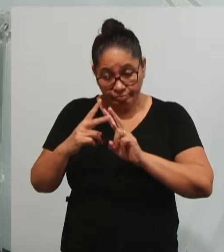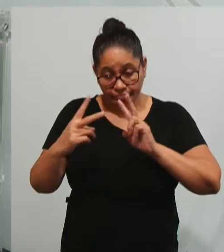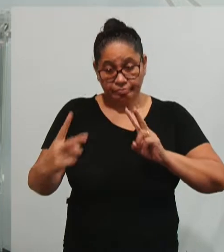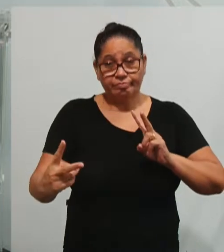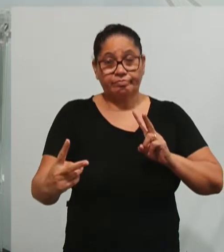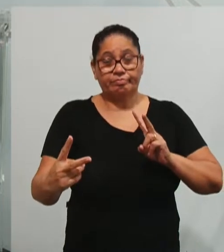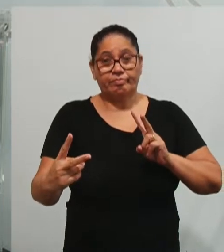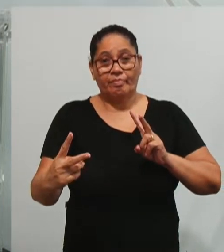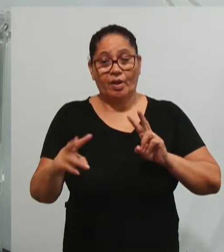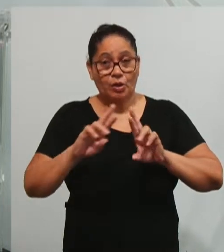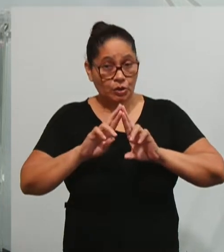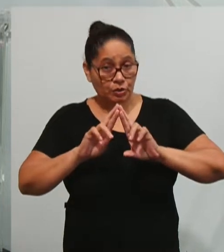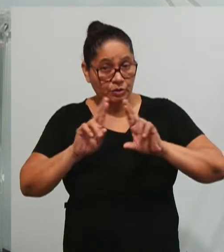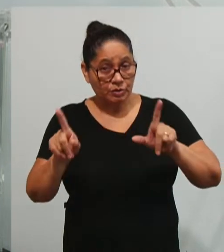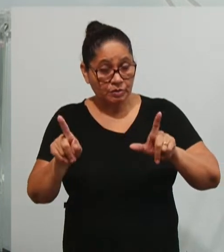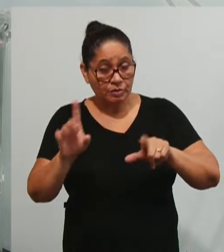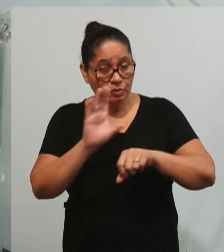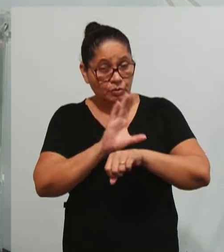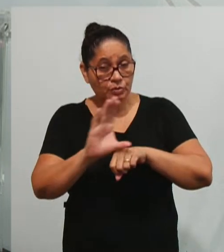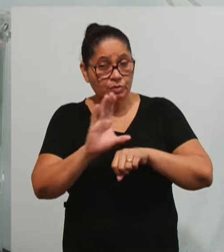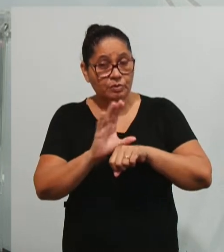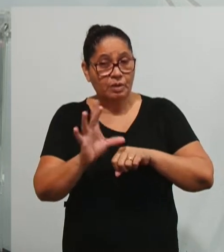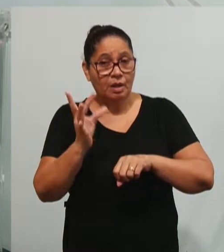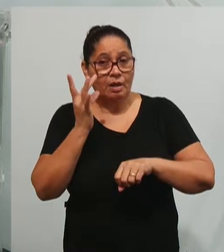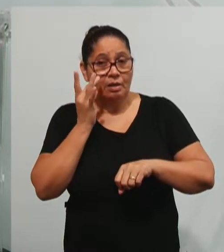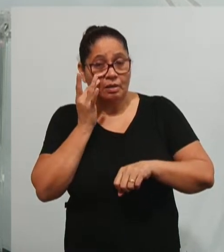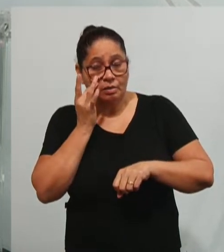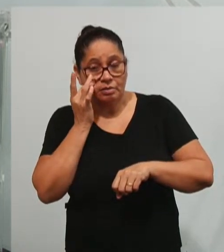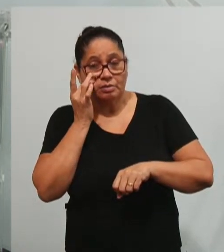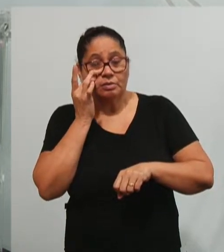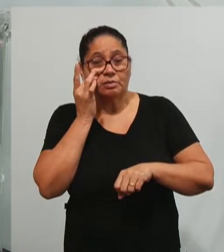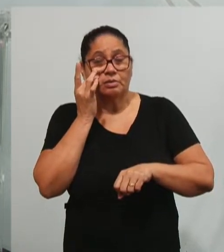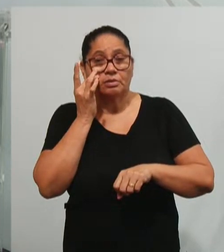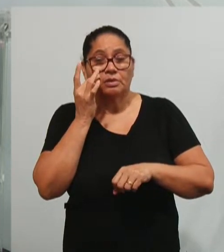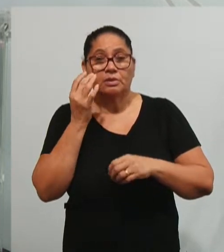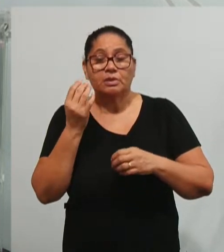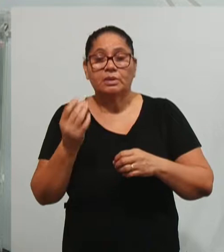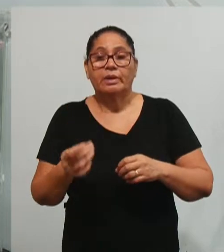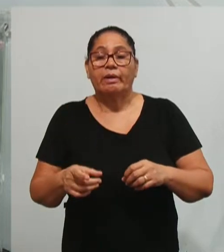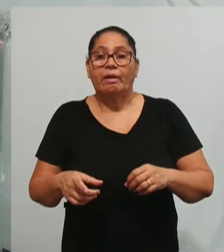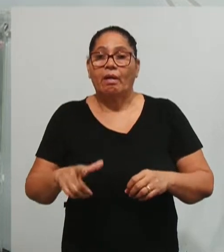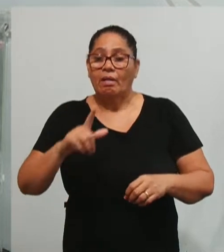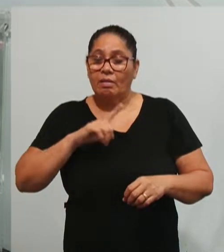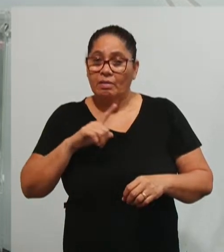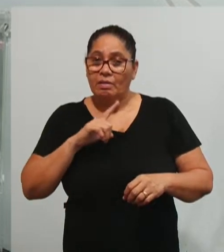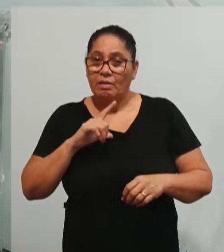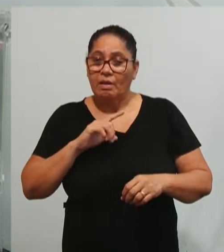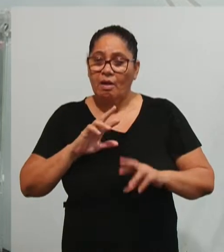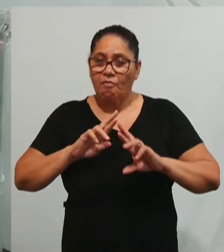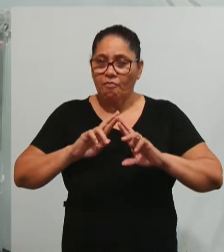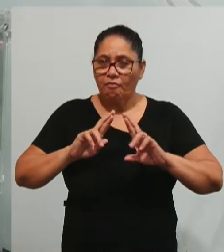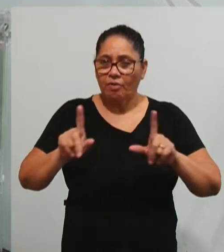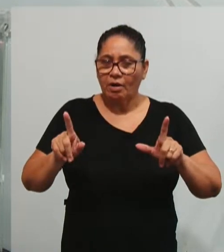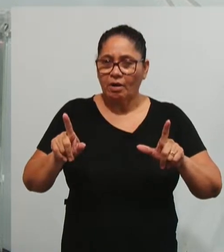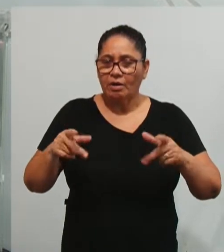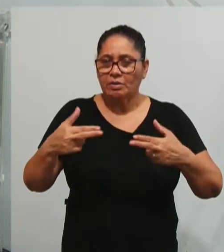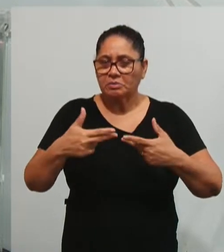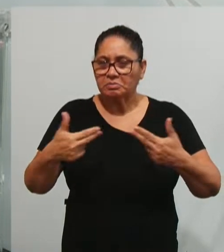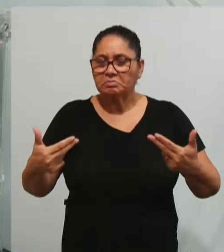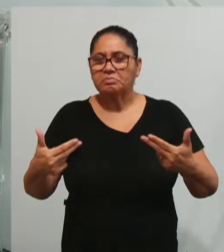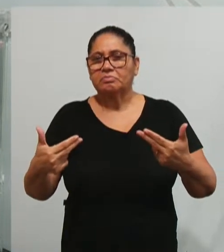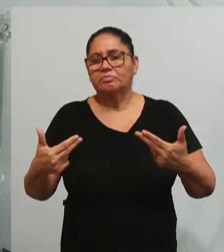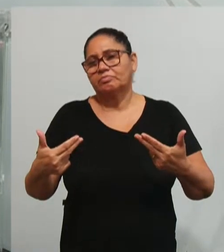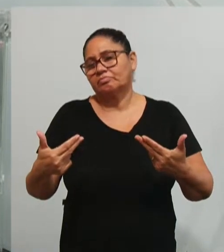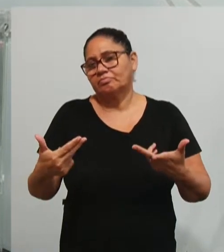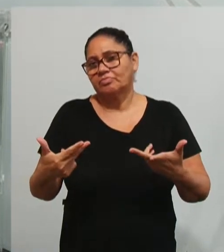Diferentemente de um curso presencial, que a gente tem ali alguns elementos menos pontuais,